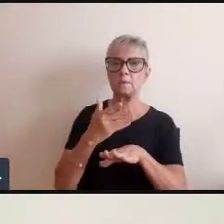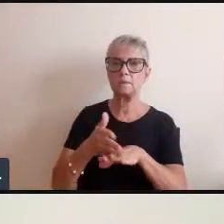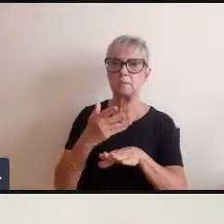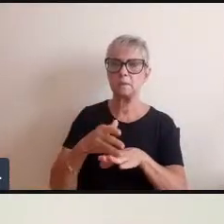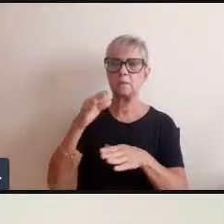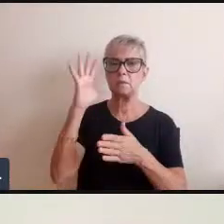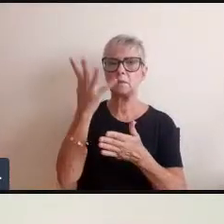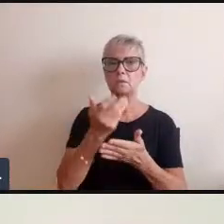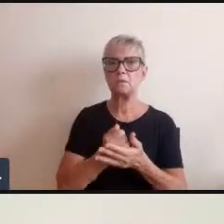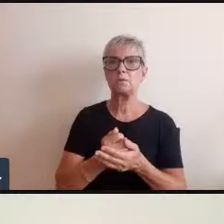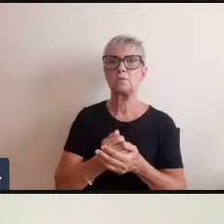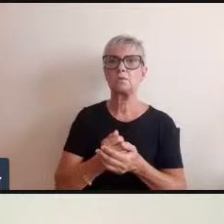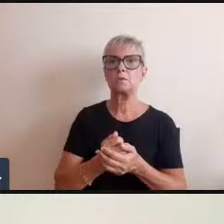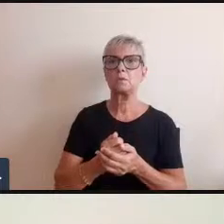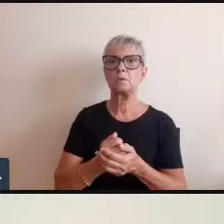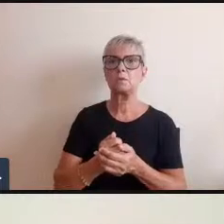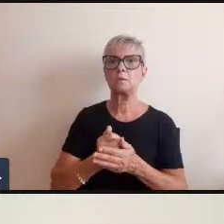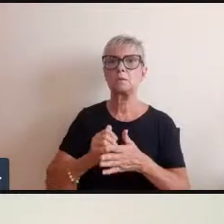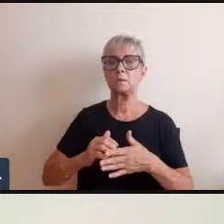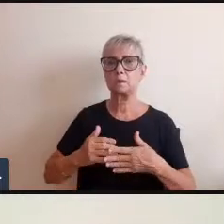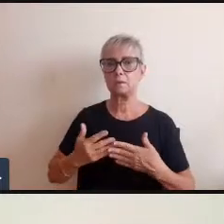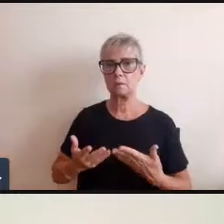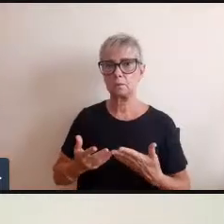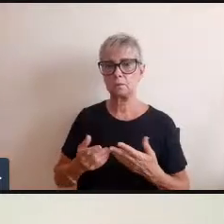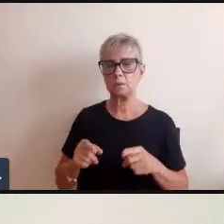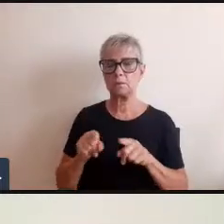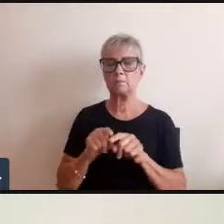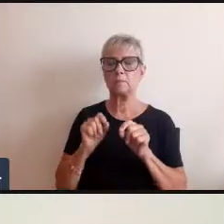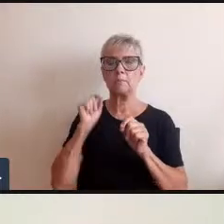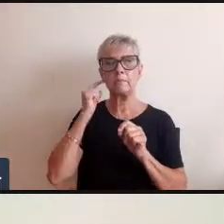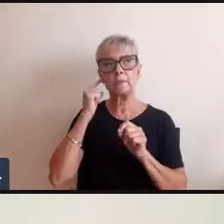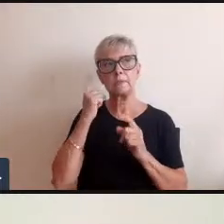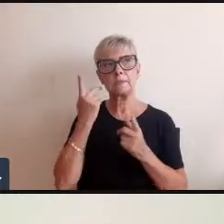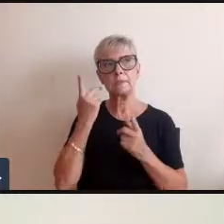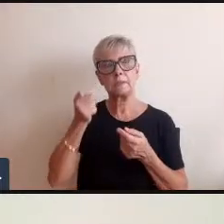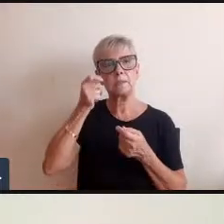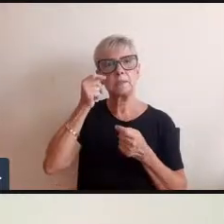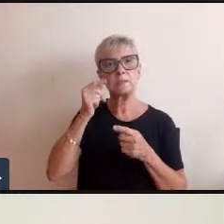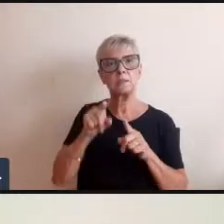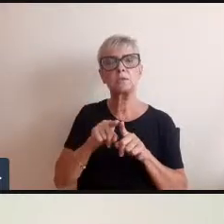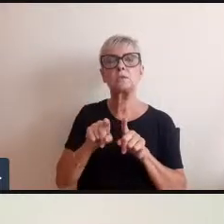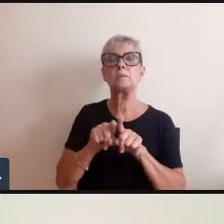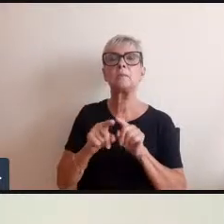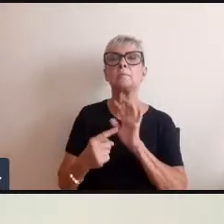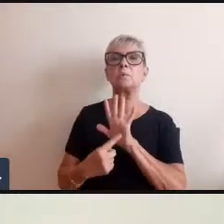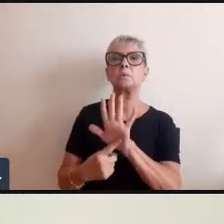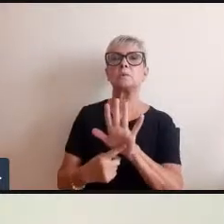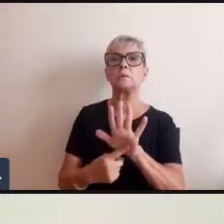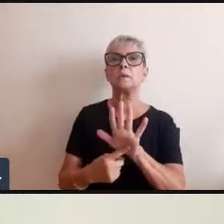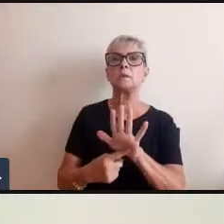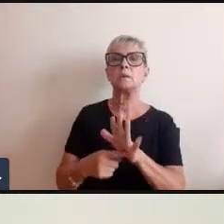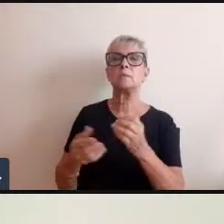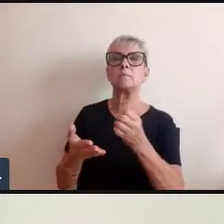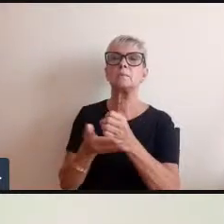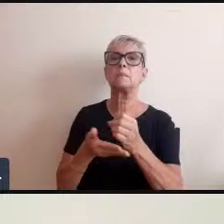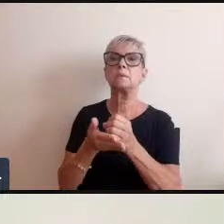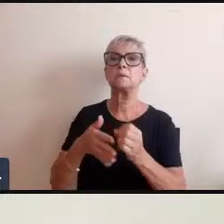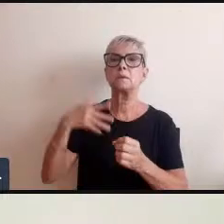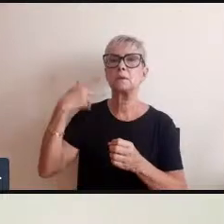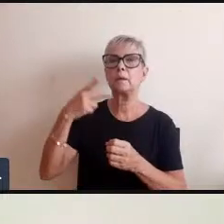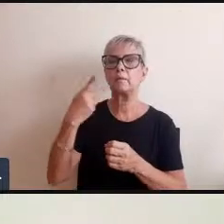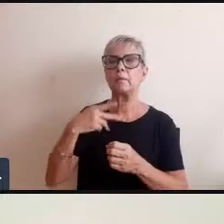e uma coisa também que é interessante a gente pontuar a partir da fala da Maria Clara é que